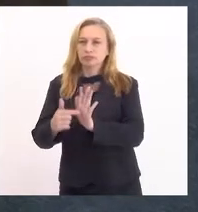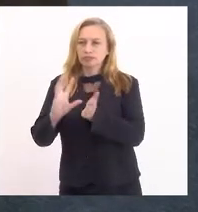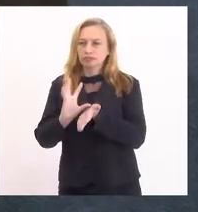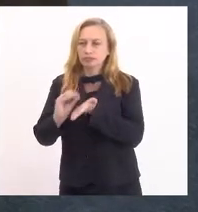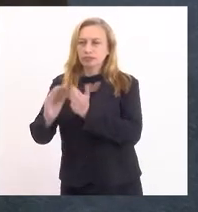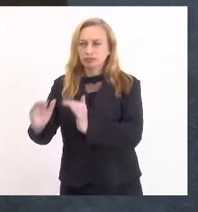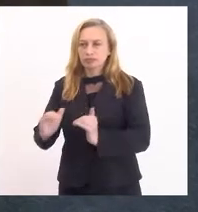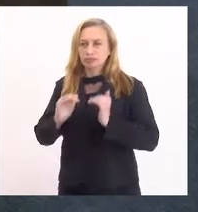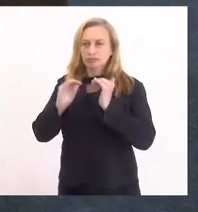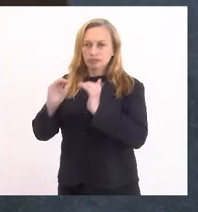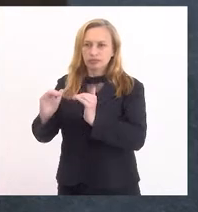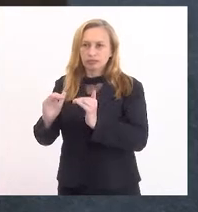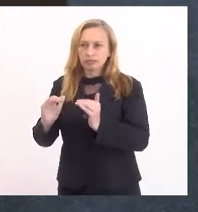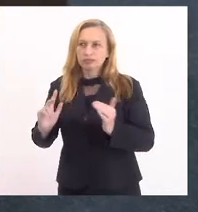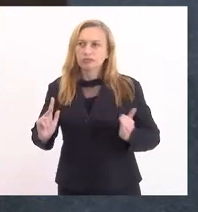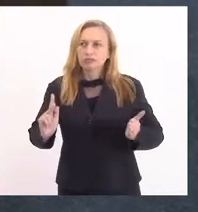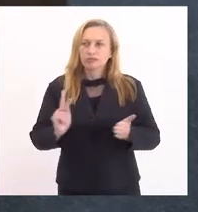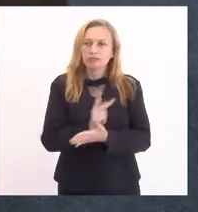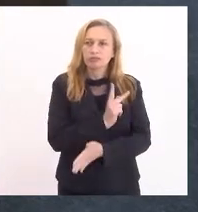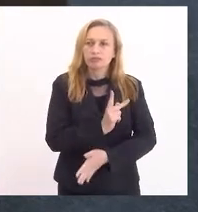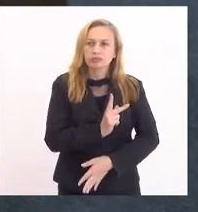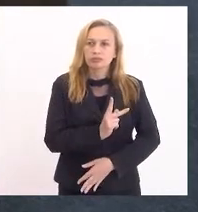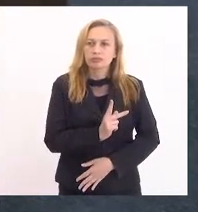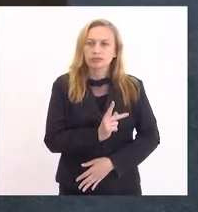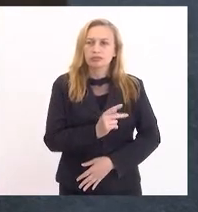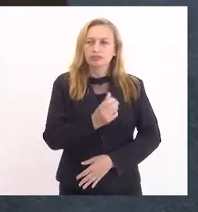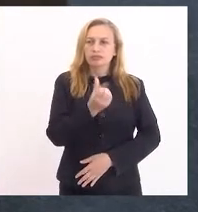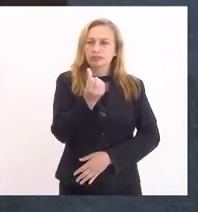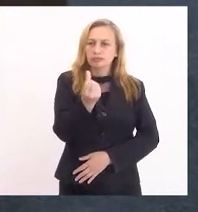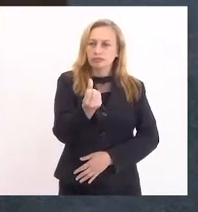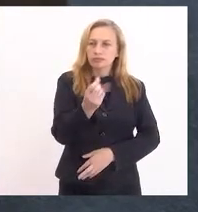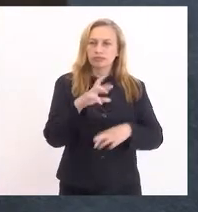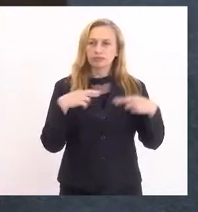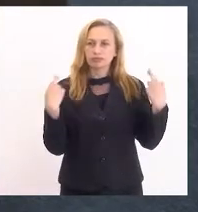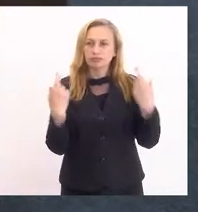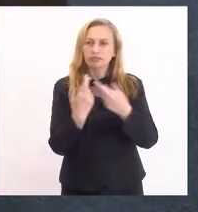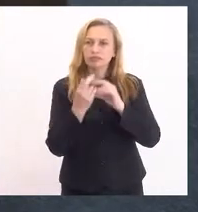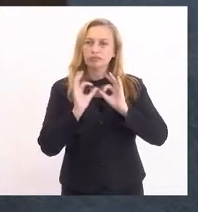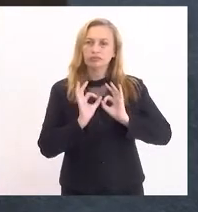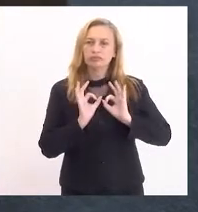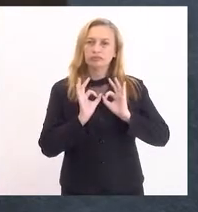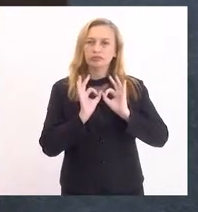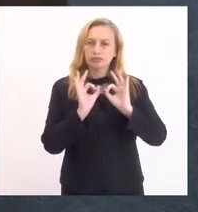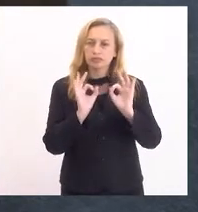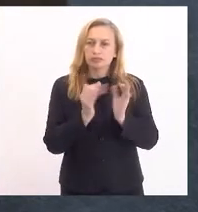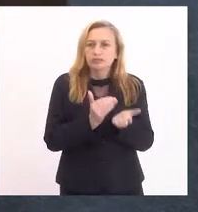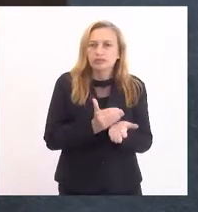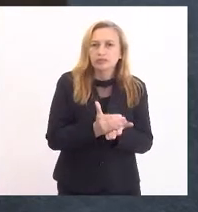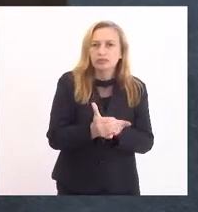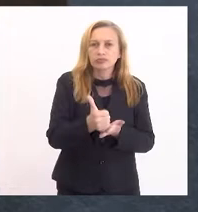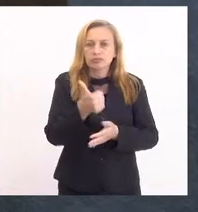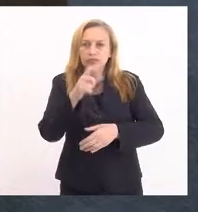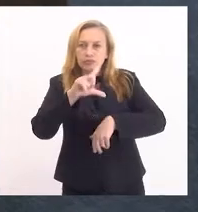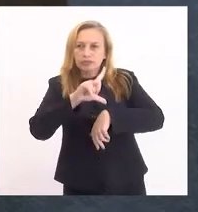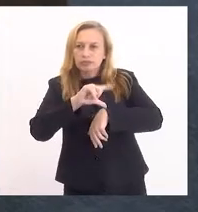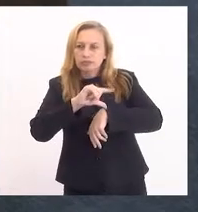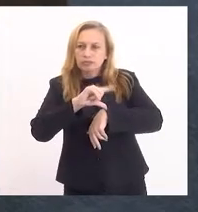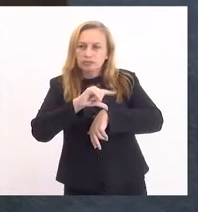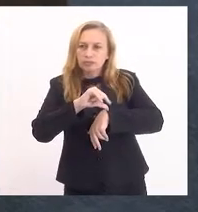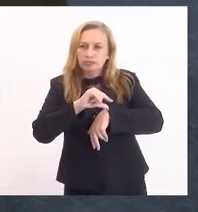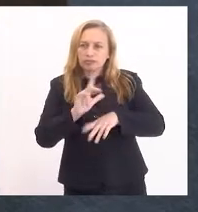exatidão o ocorrido na sexta sessão ordinária que iniciada às 15 horas